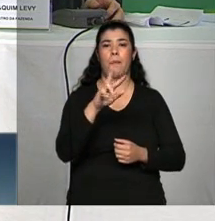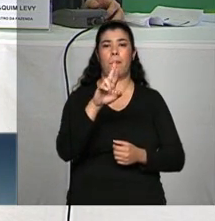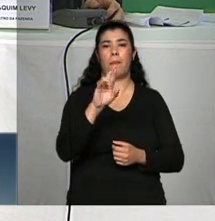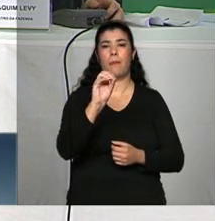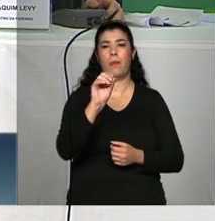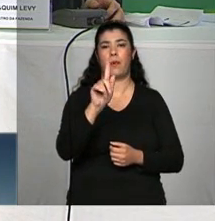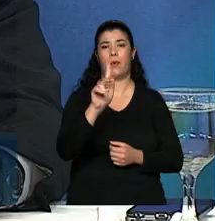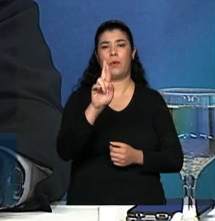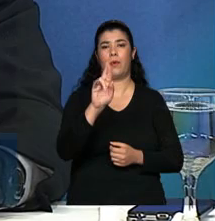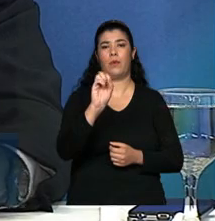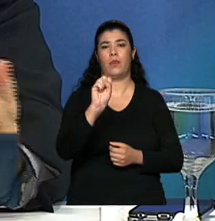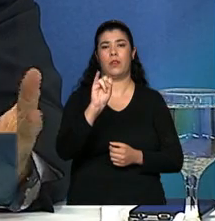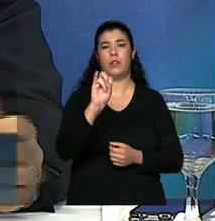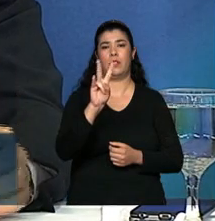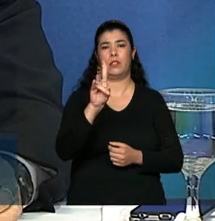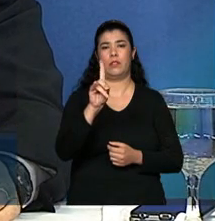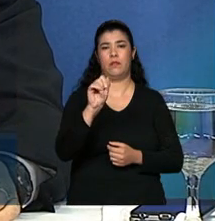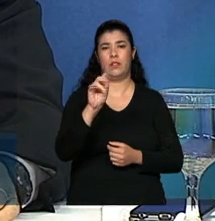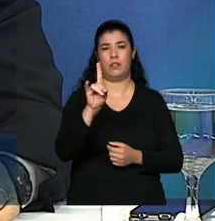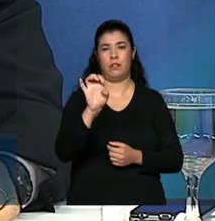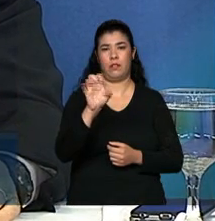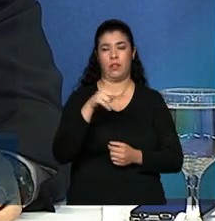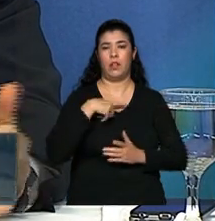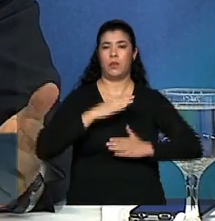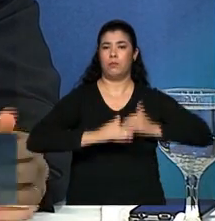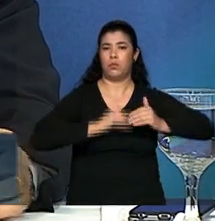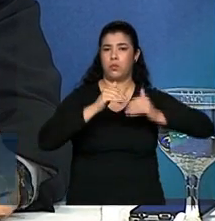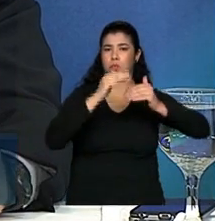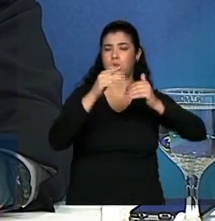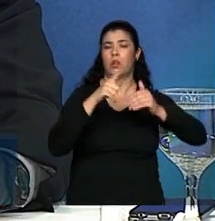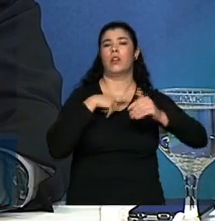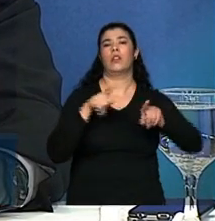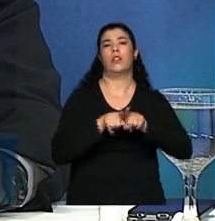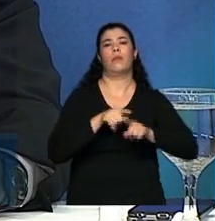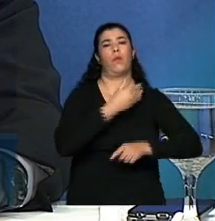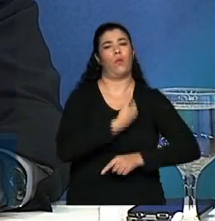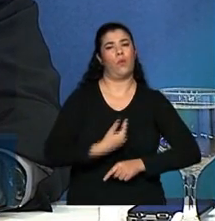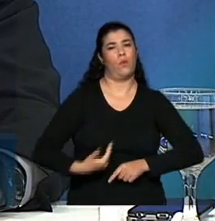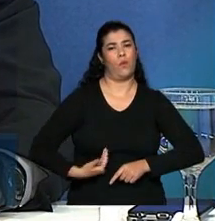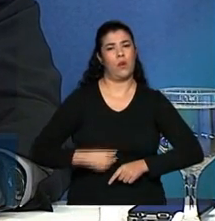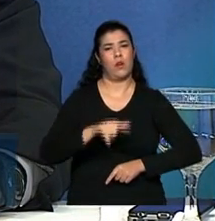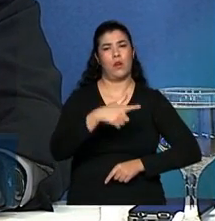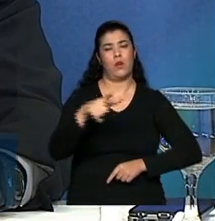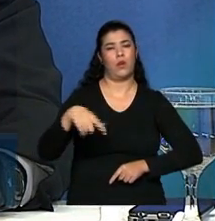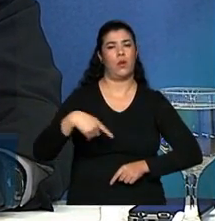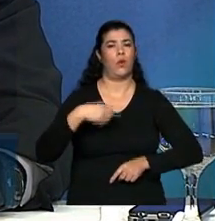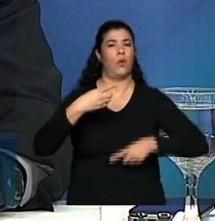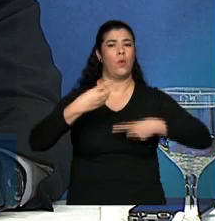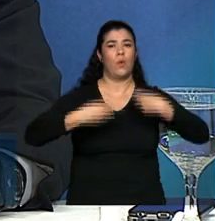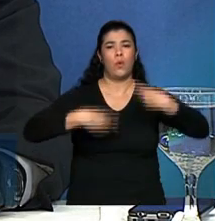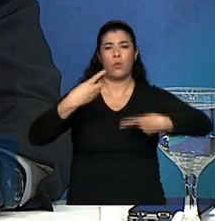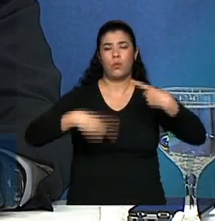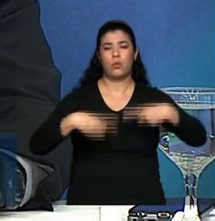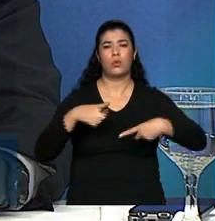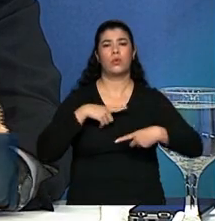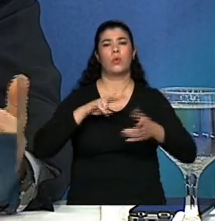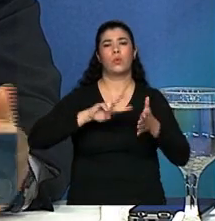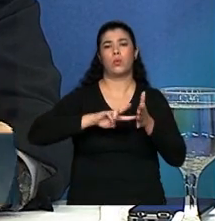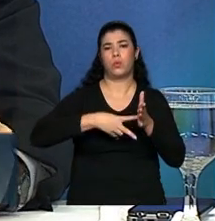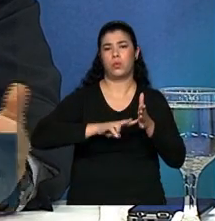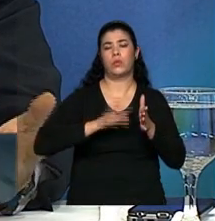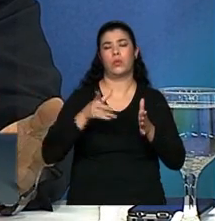sendo discutido entre o governo e até vários parlamentares e as centrais sindicais. Lembrando que,